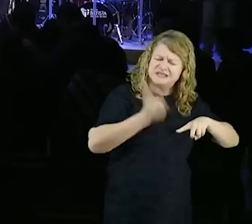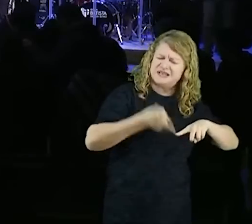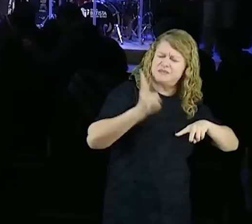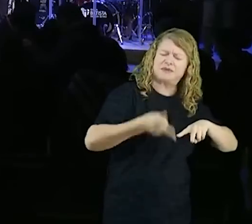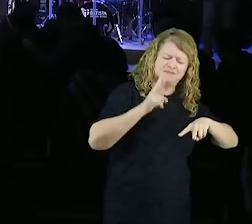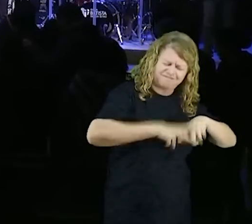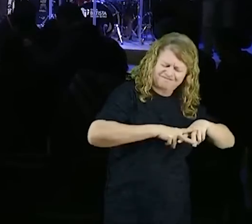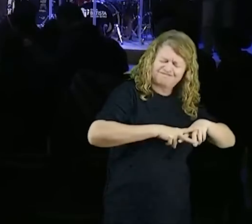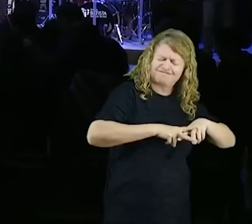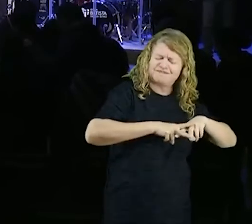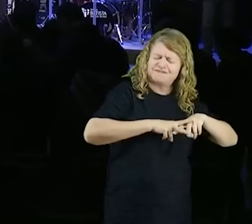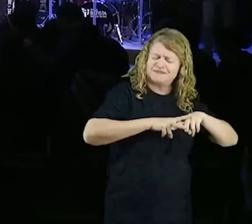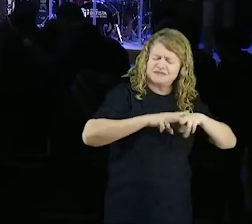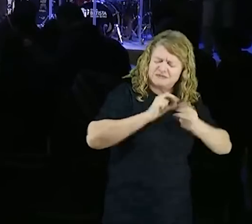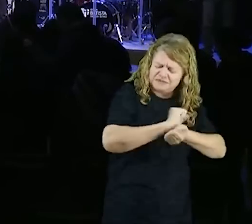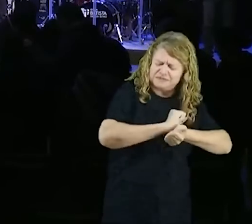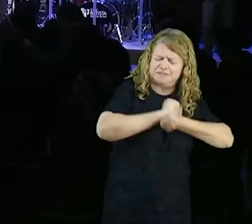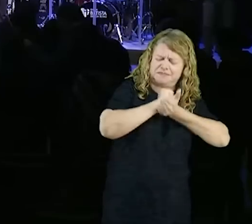dentro dos seus cativeiros,